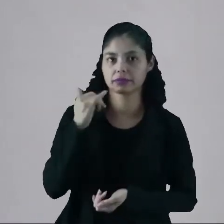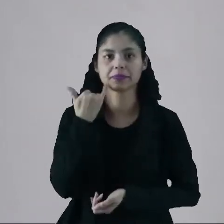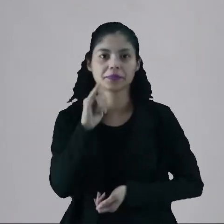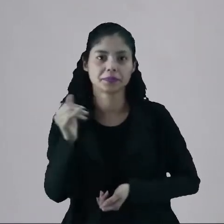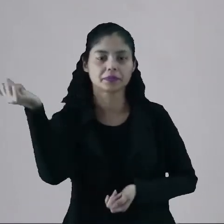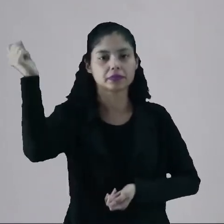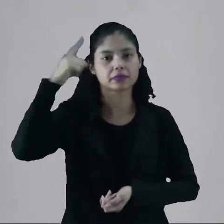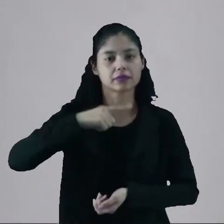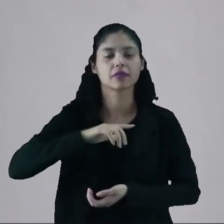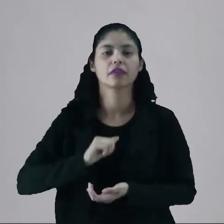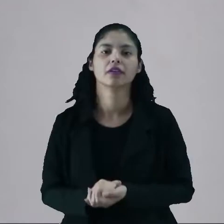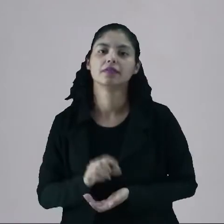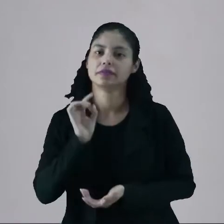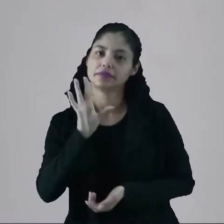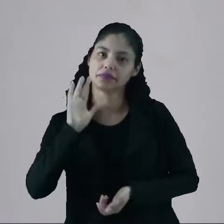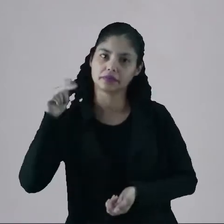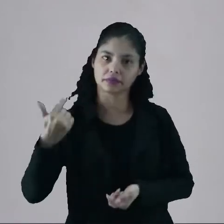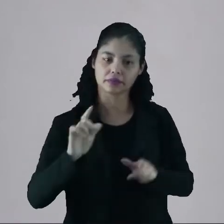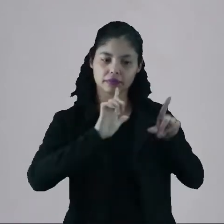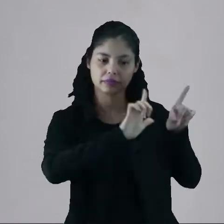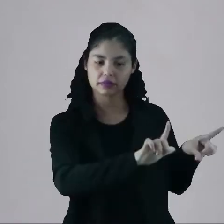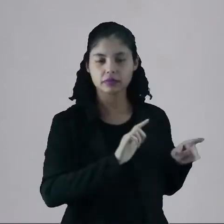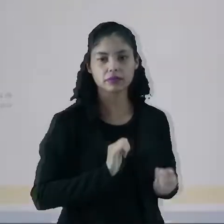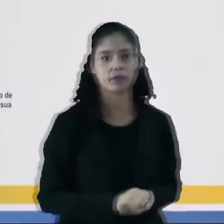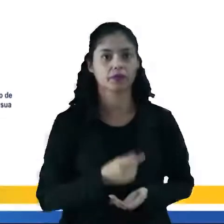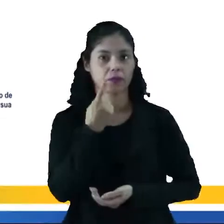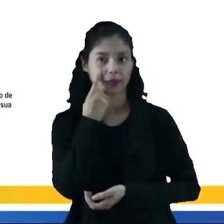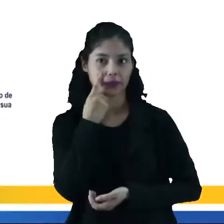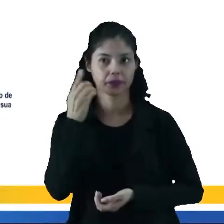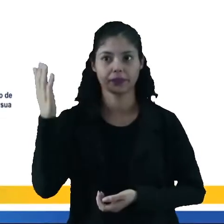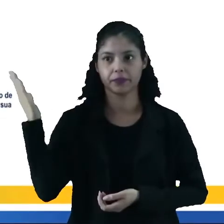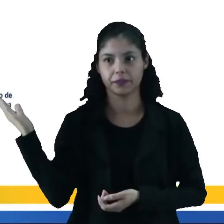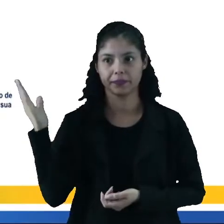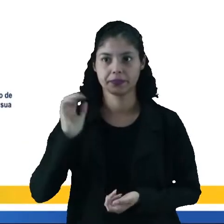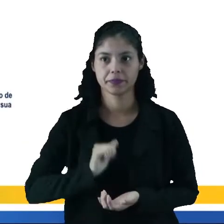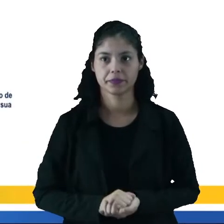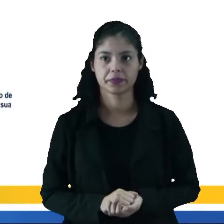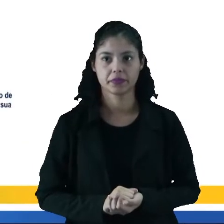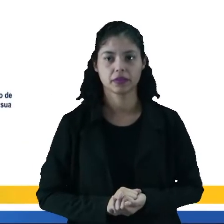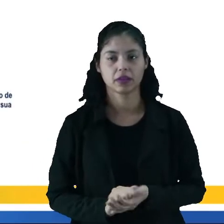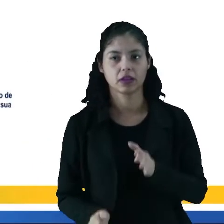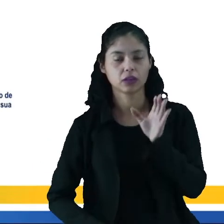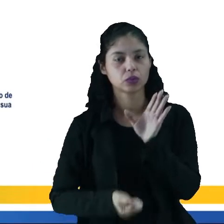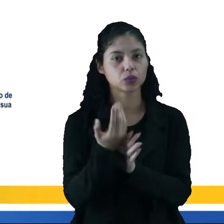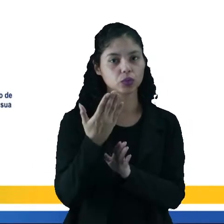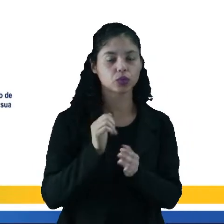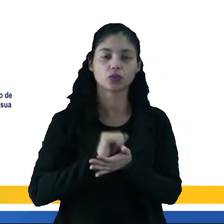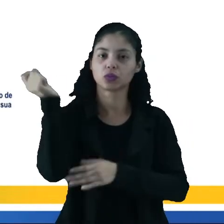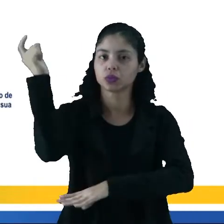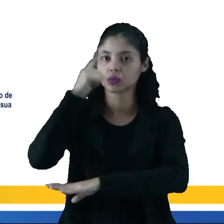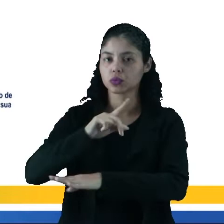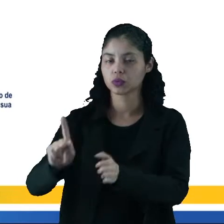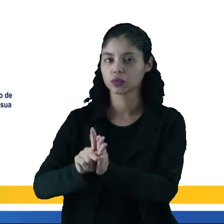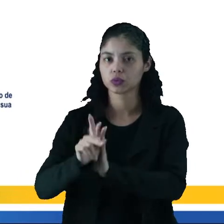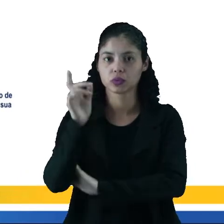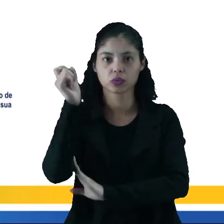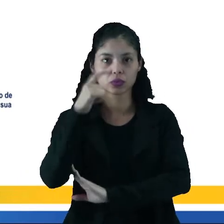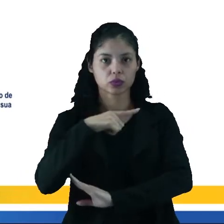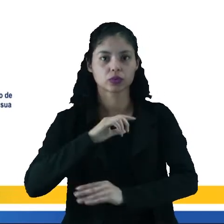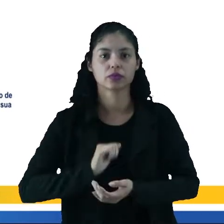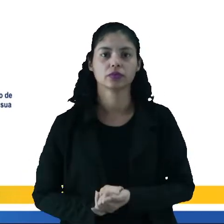de energia solar, são apenas aquelas placas. Então veja só, é aquela originária da luz do sol, né?